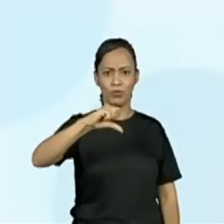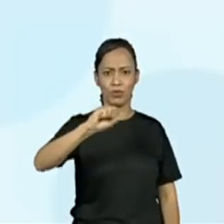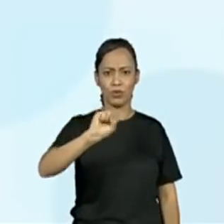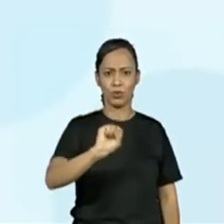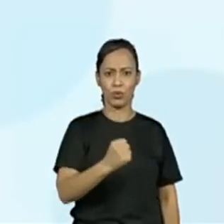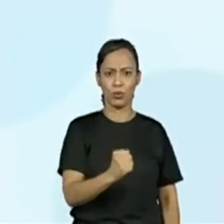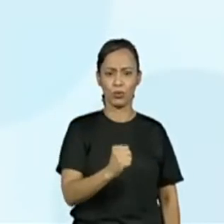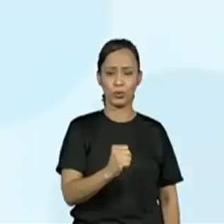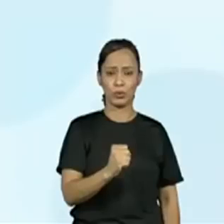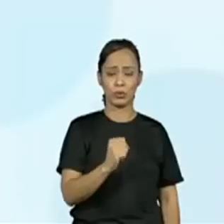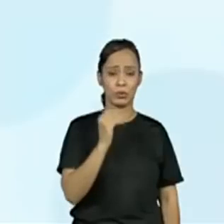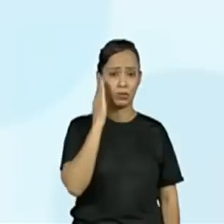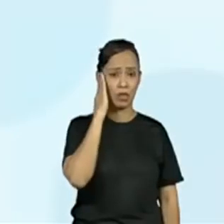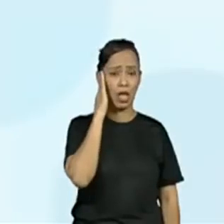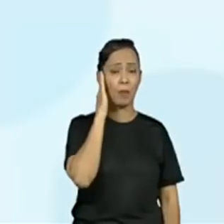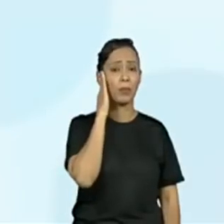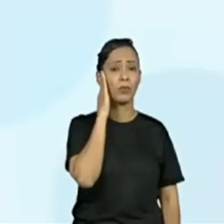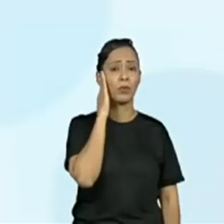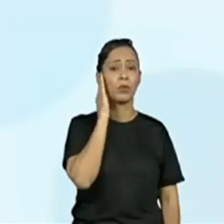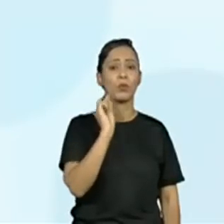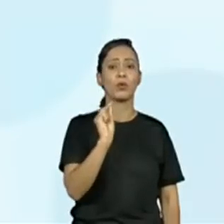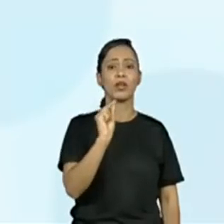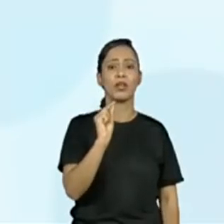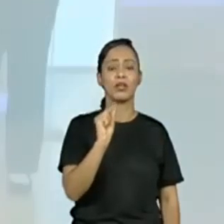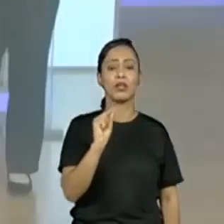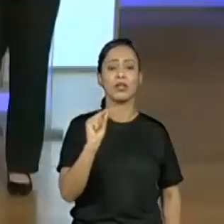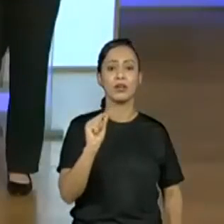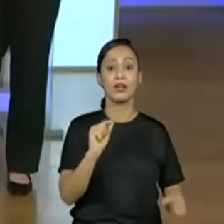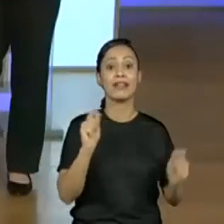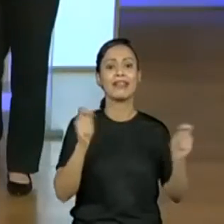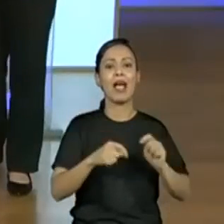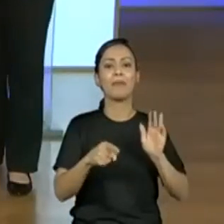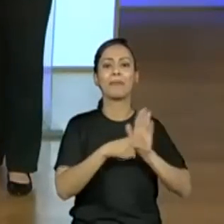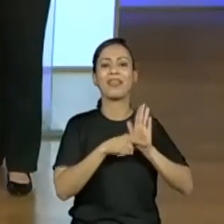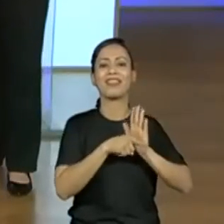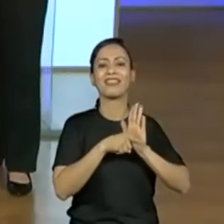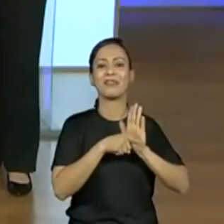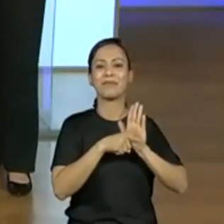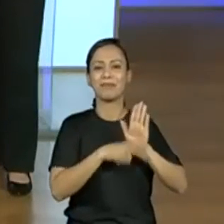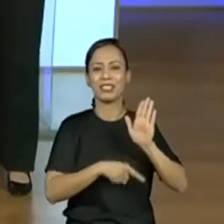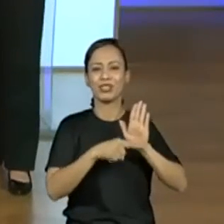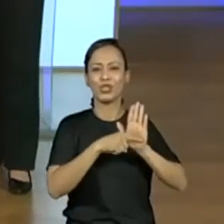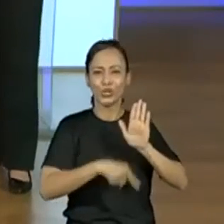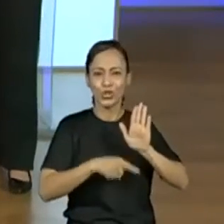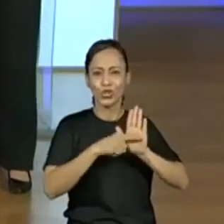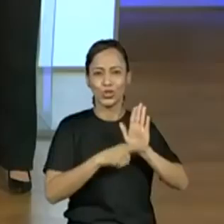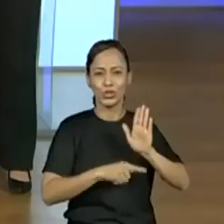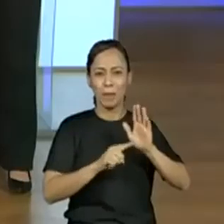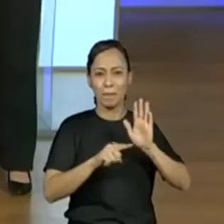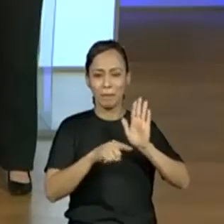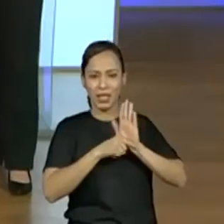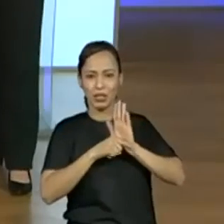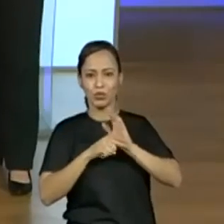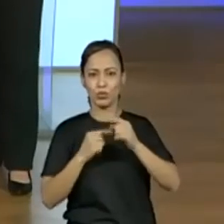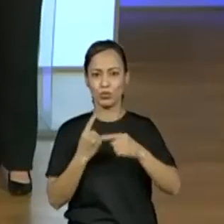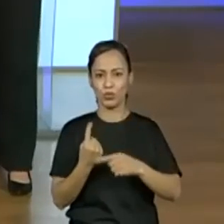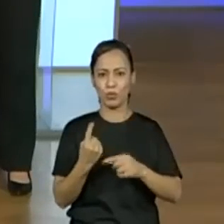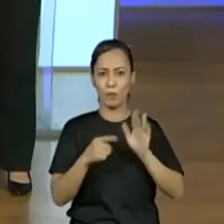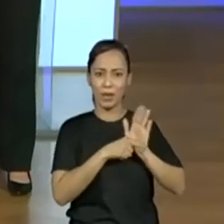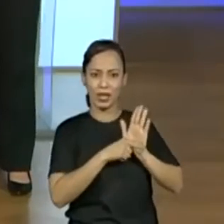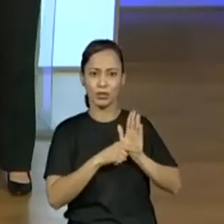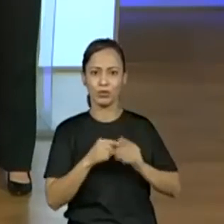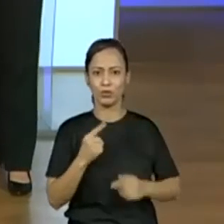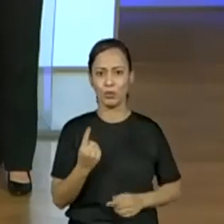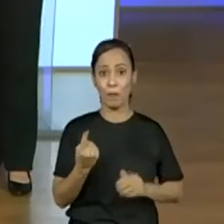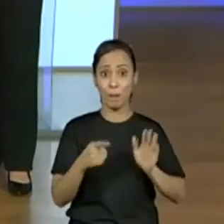Olha, a Ana Clara, ela já está falando que é uma sequência de subtração, de 1 em 1. Porque nós tínhamos 10, fomos